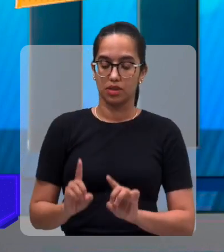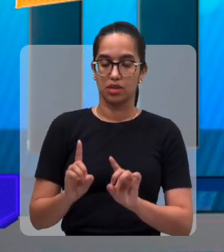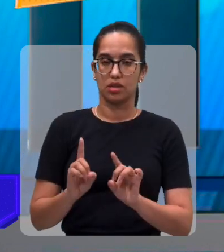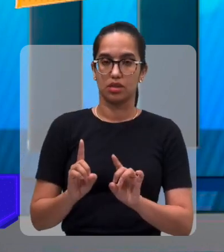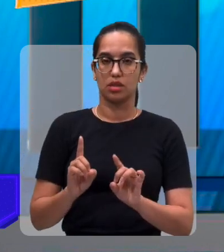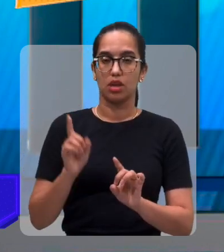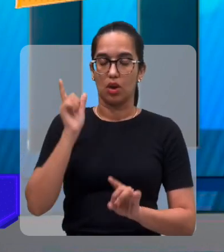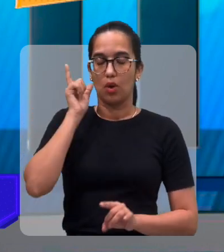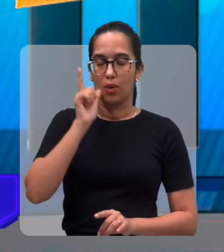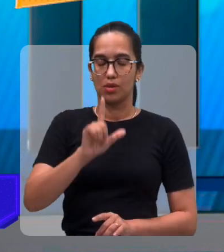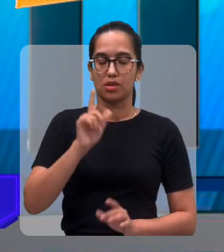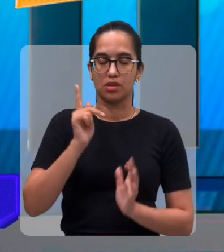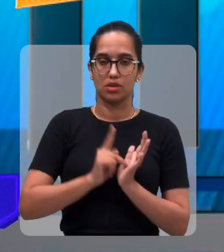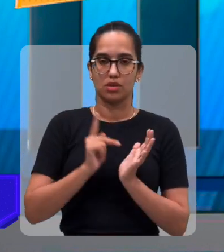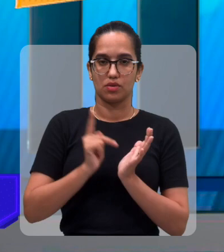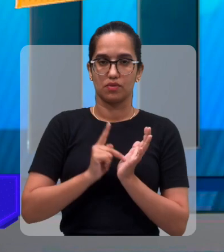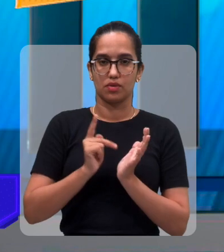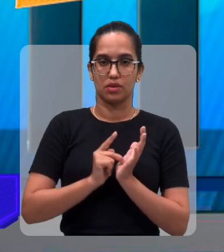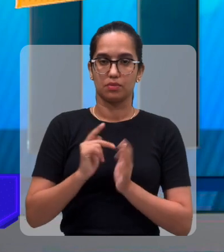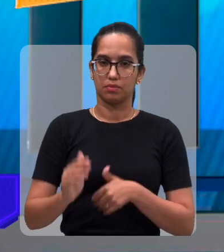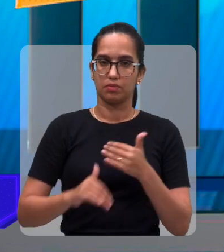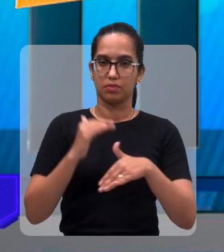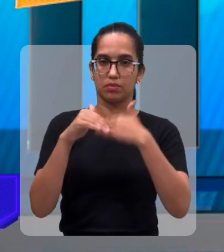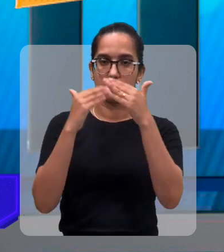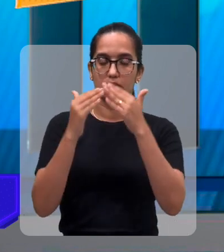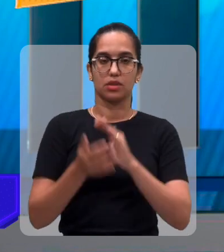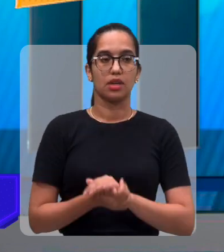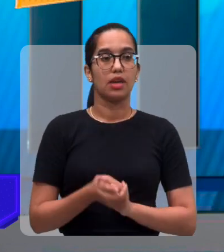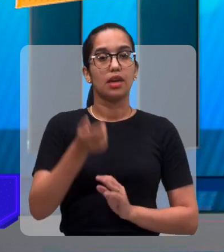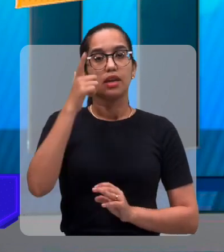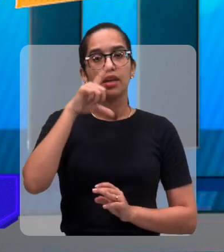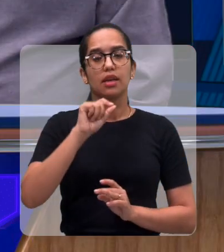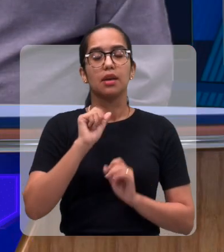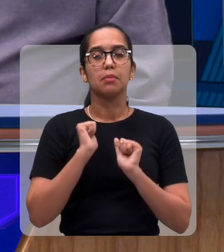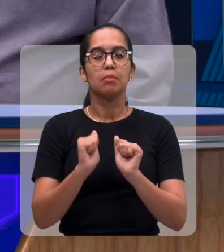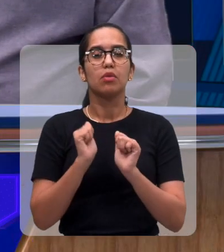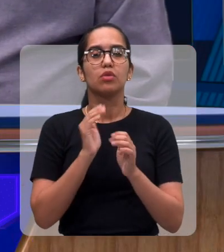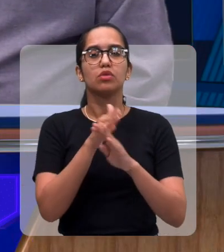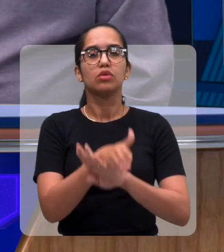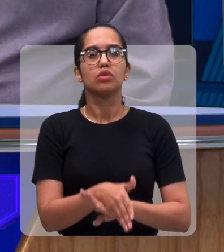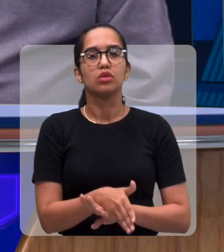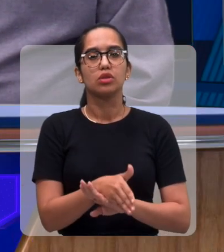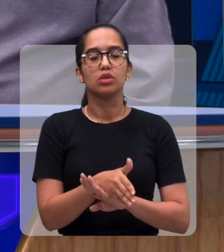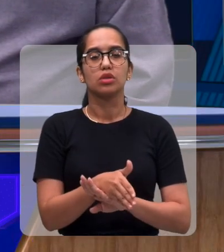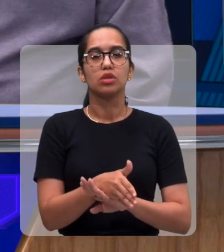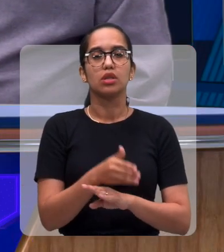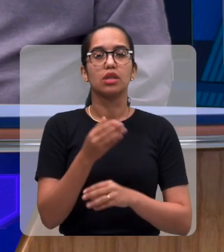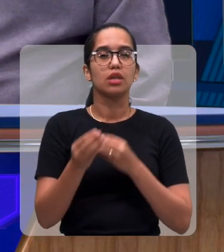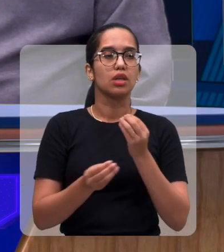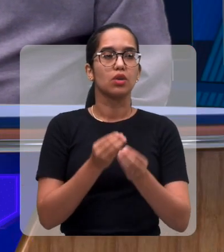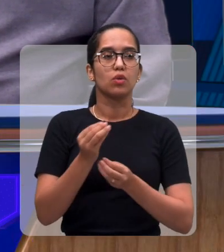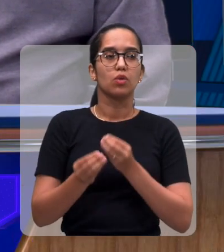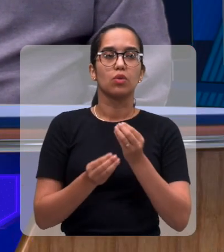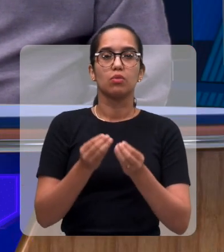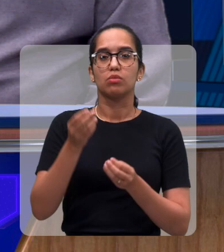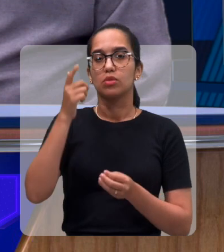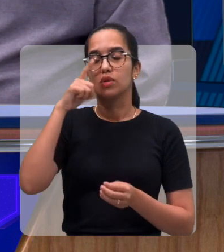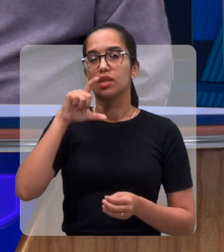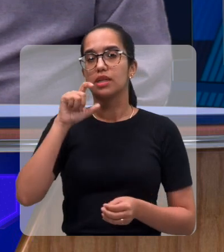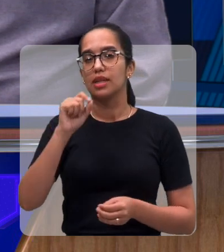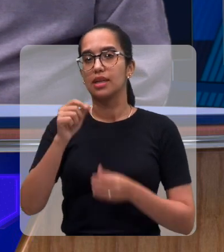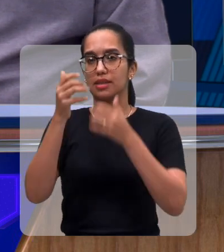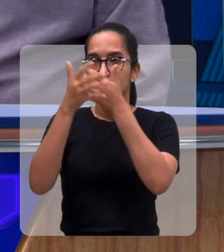isso, para com isso, a gente possa estar desenvolvendo. Quem pode participar desse festival? E de que forma aqueles que estarão